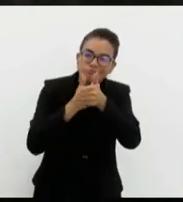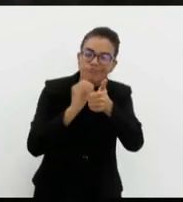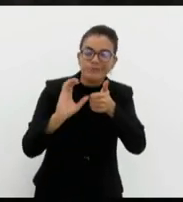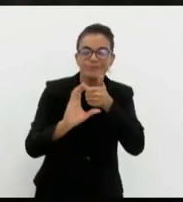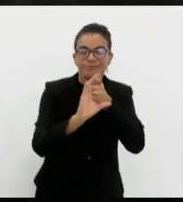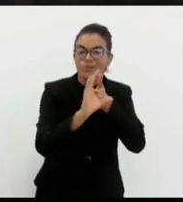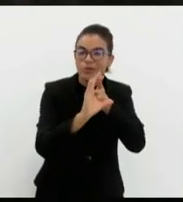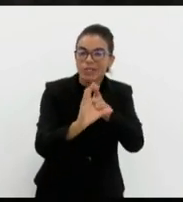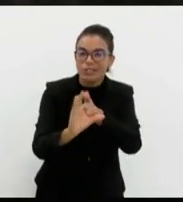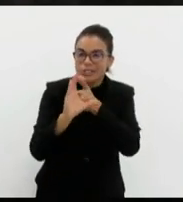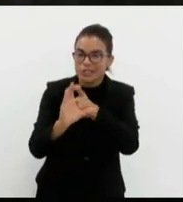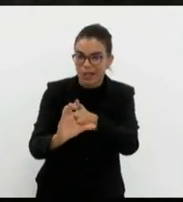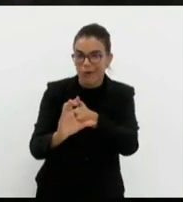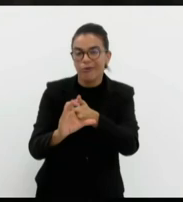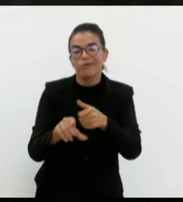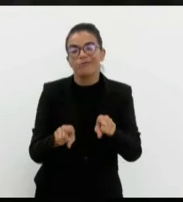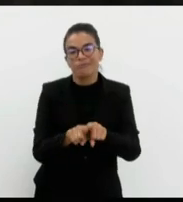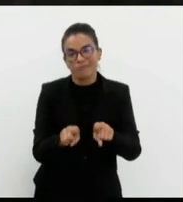E tenho até